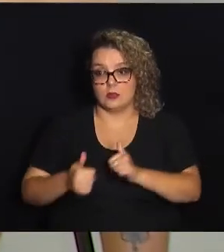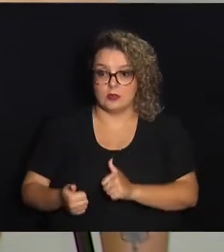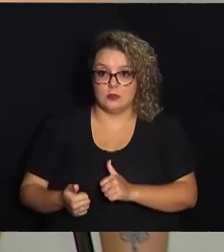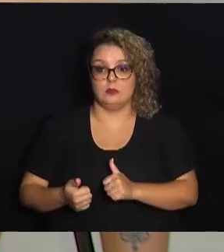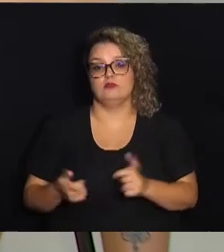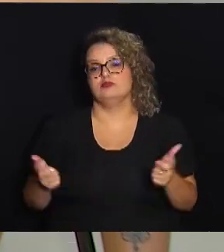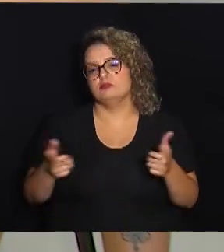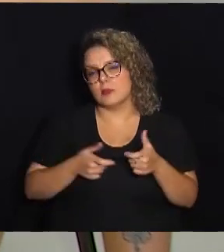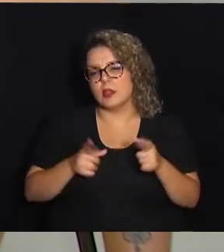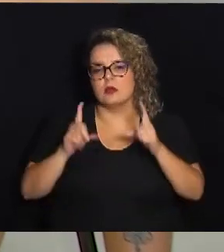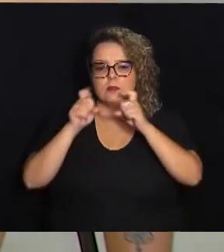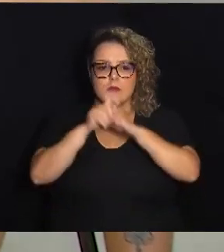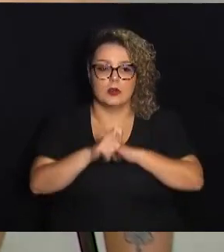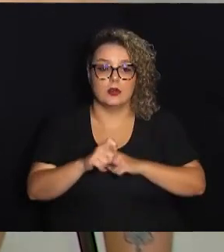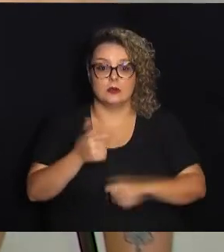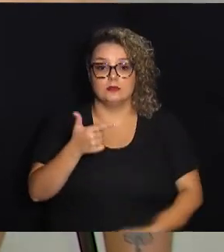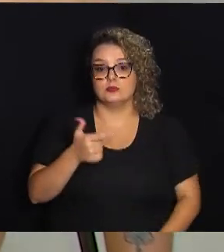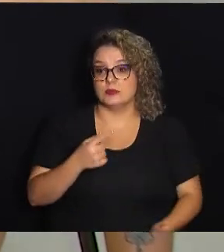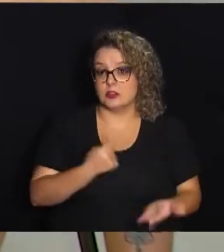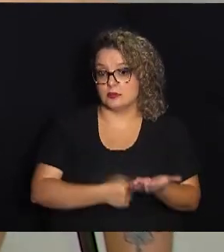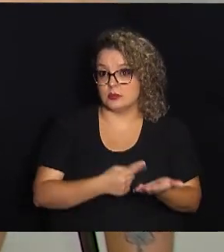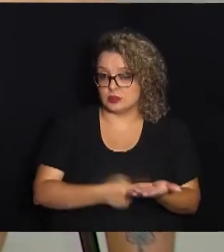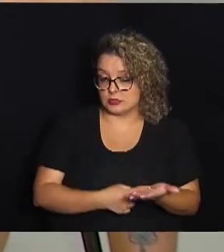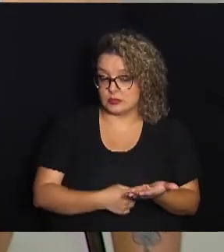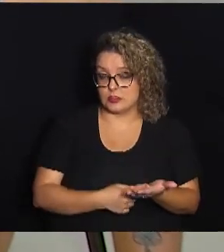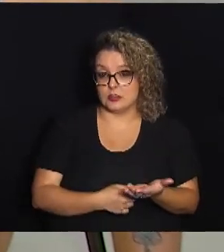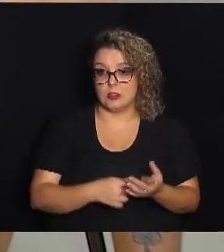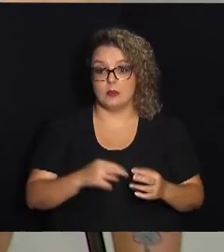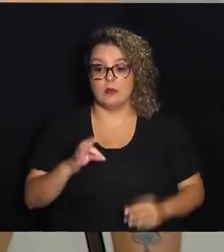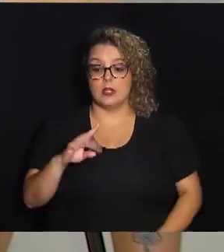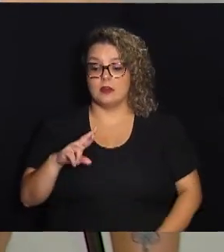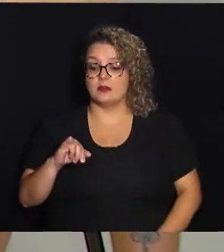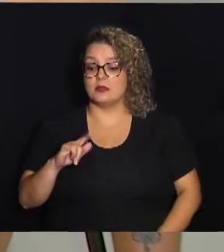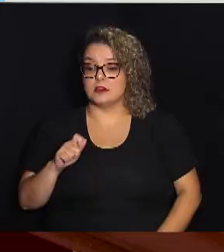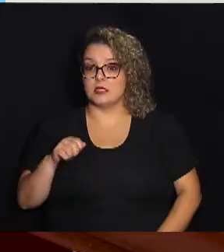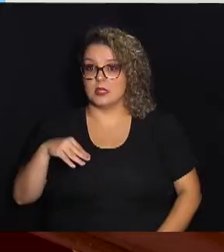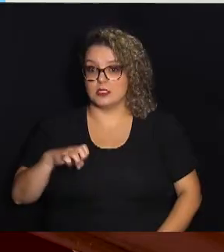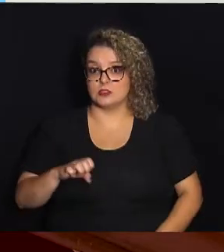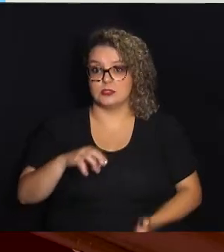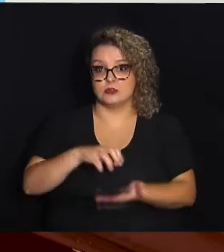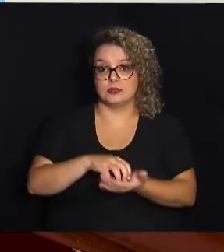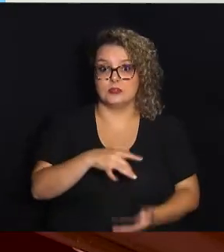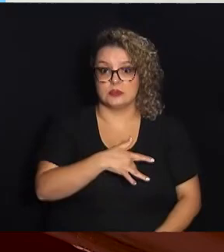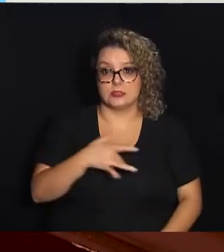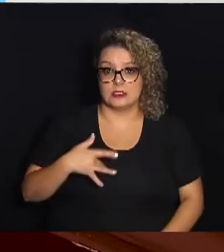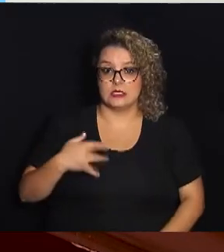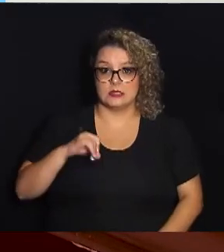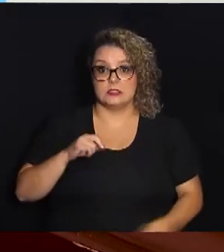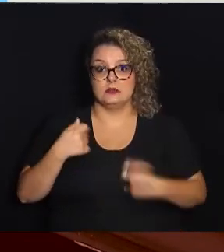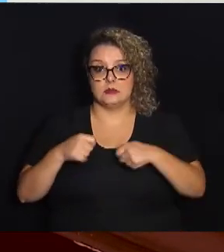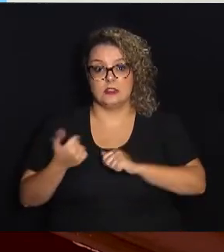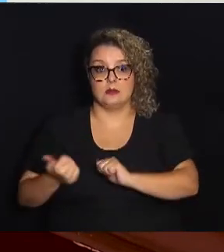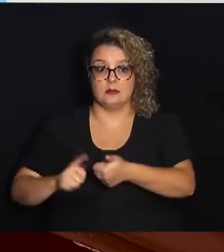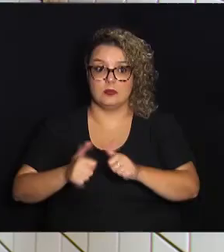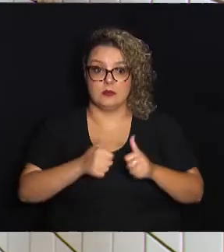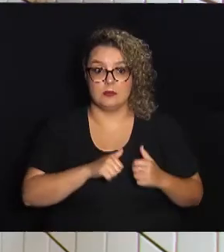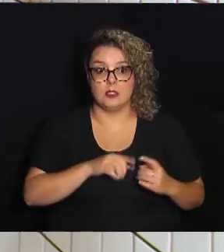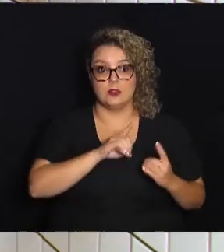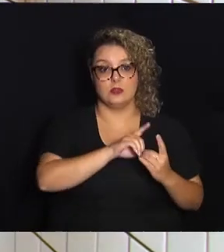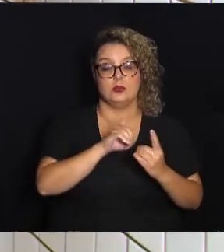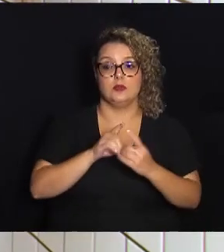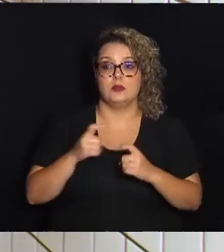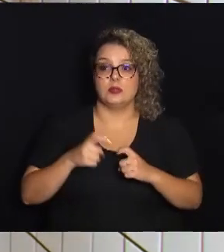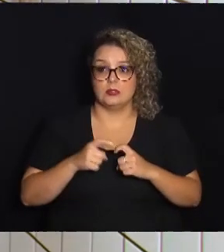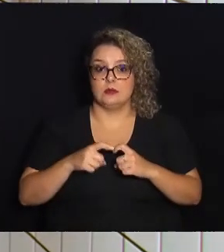queixa, avaliado como caso de baixa complexidade e sem consulta agendada, passa por uma triagem do centro de saúde. Se for